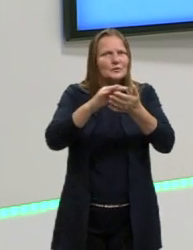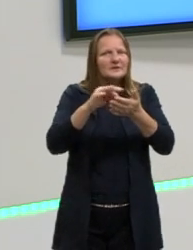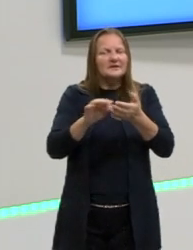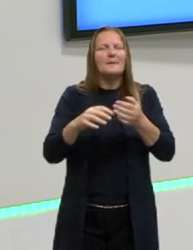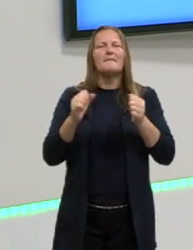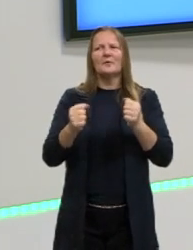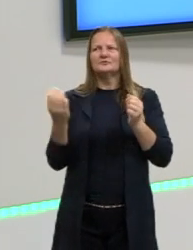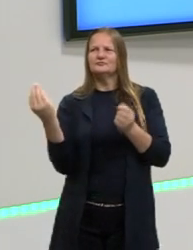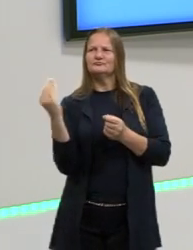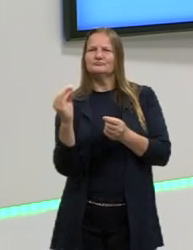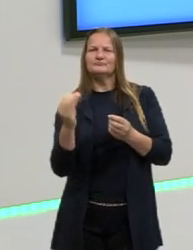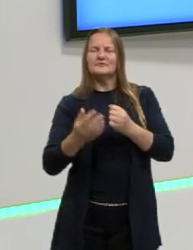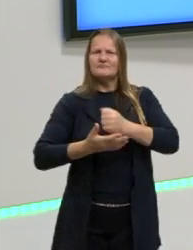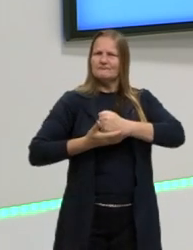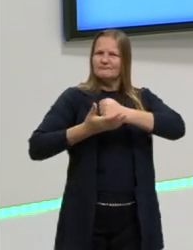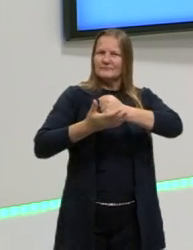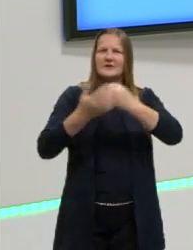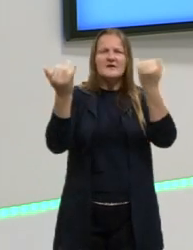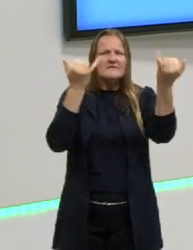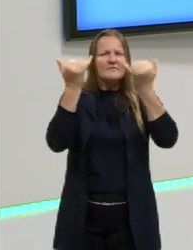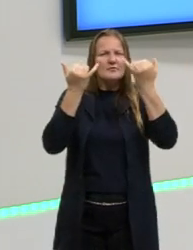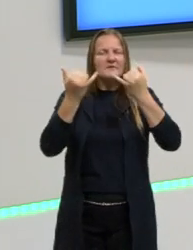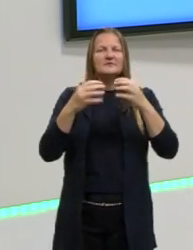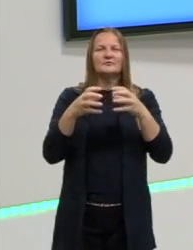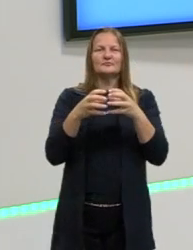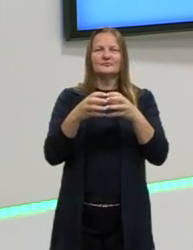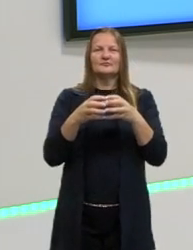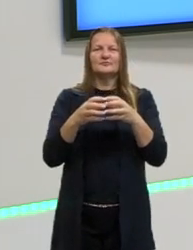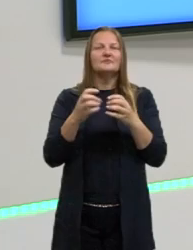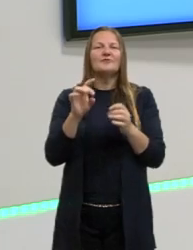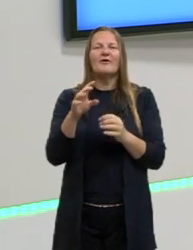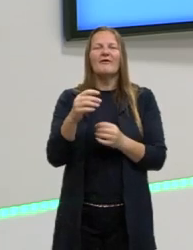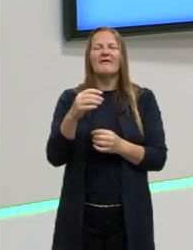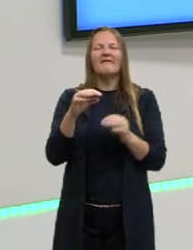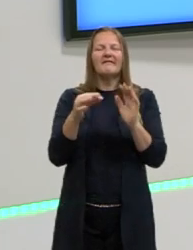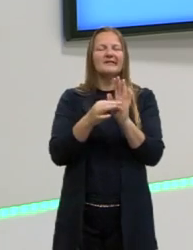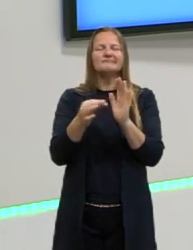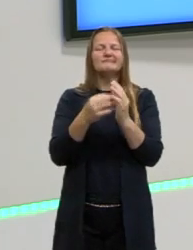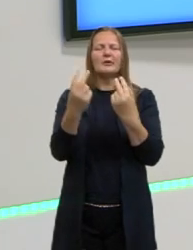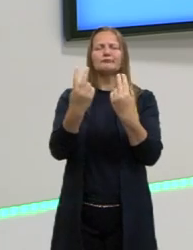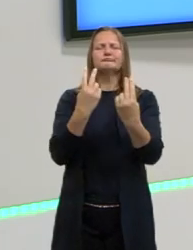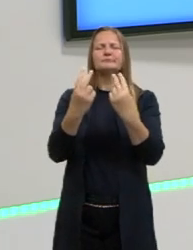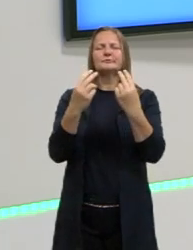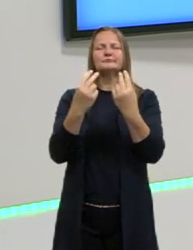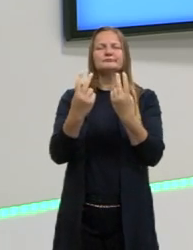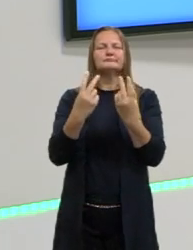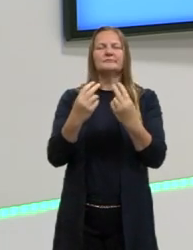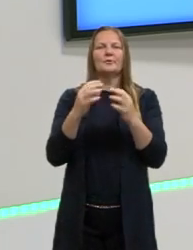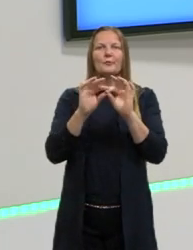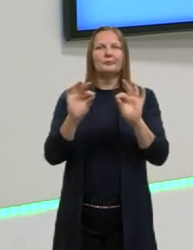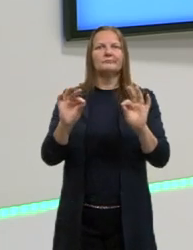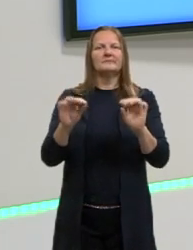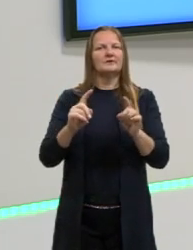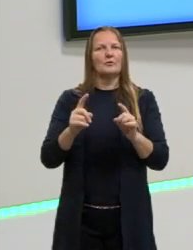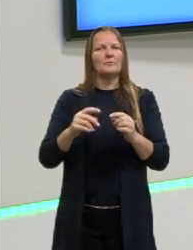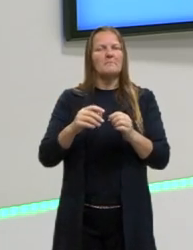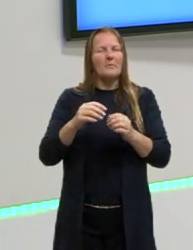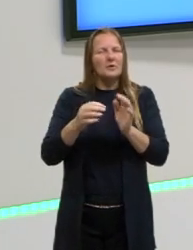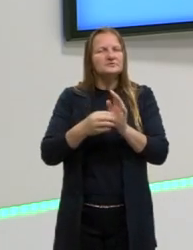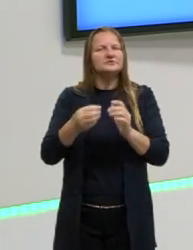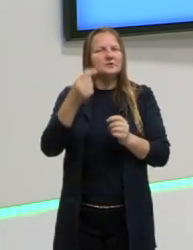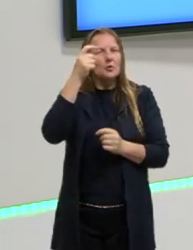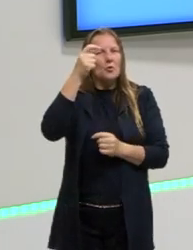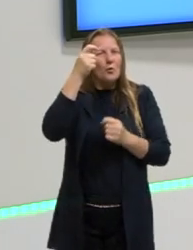não só as informações de senso comum. Então, o que tu vai fazer? Tu vai colocar a tua posição ou a tua opinião,